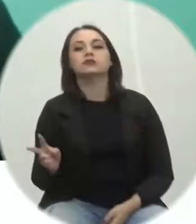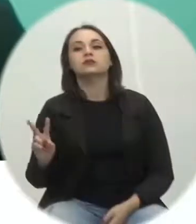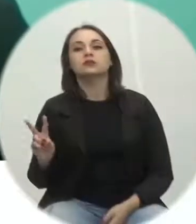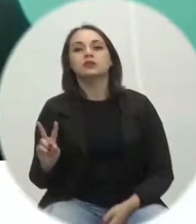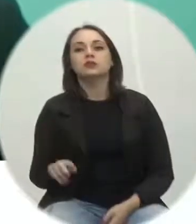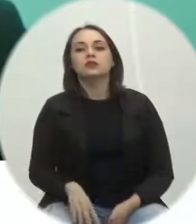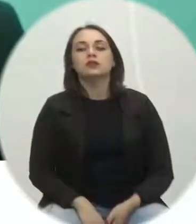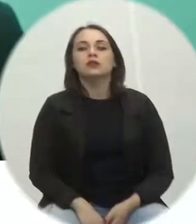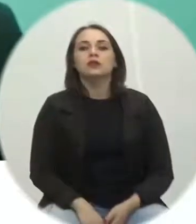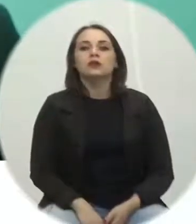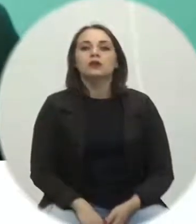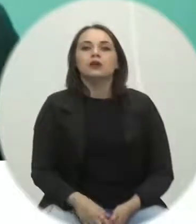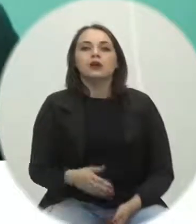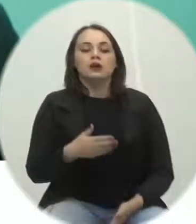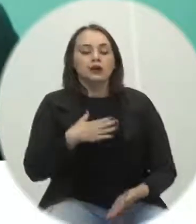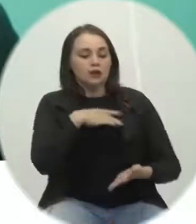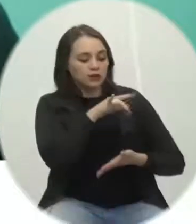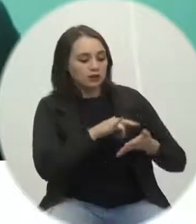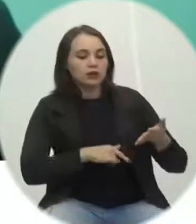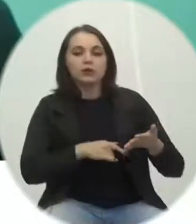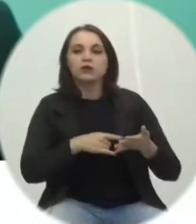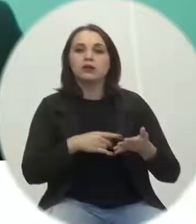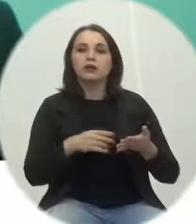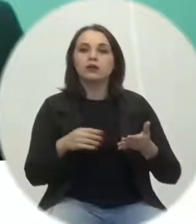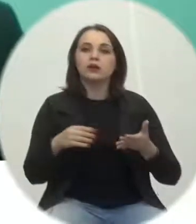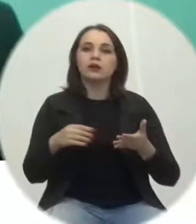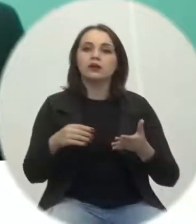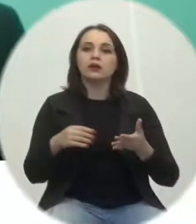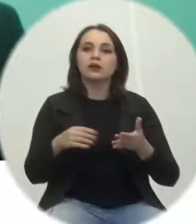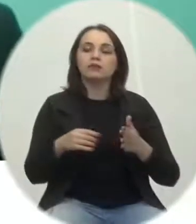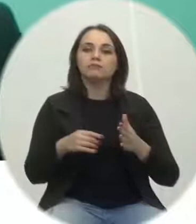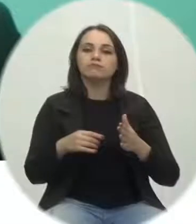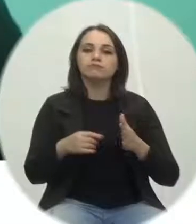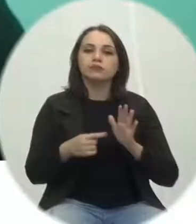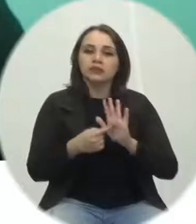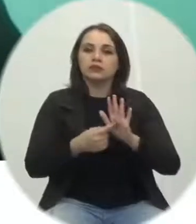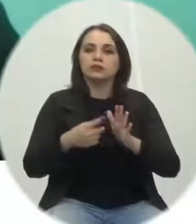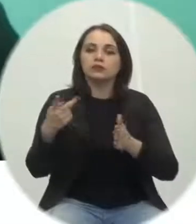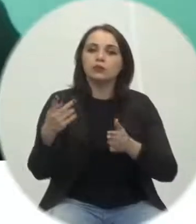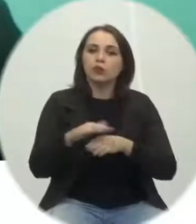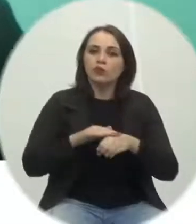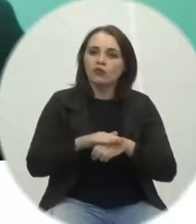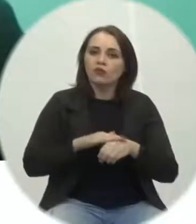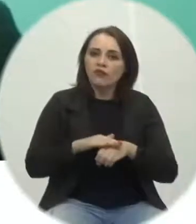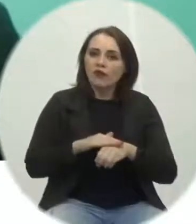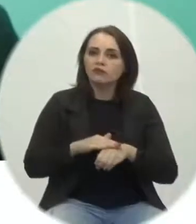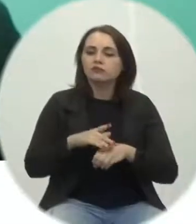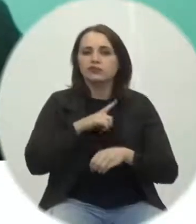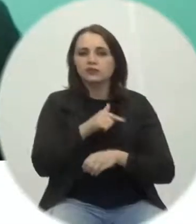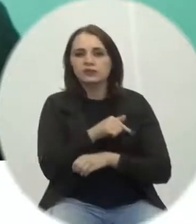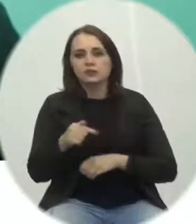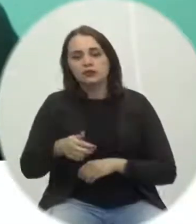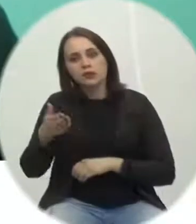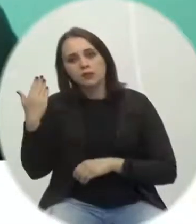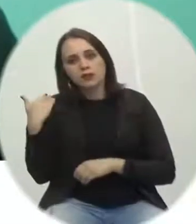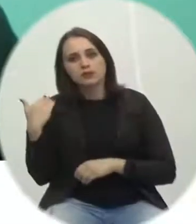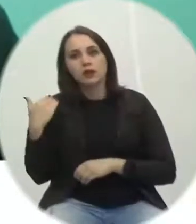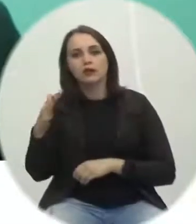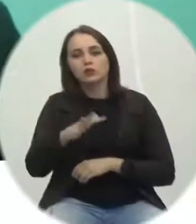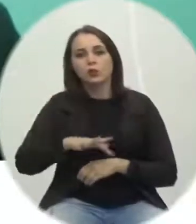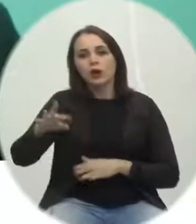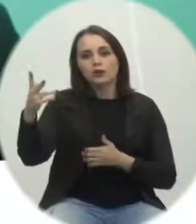essa moção ela surge de uma conversa que nós tivemos na semana passada o vereador presidente Arleu inclusive esteve presente o setor de